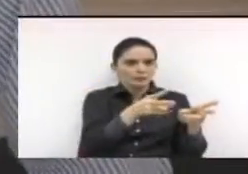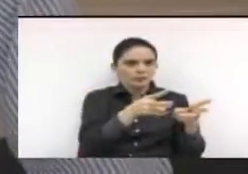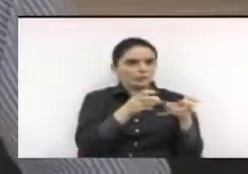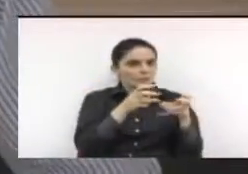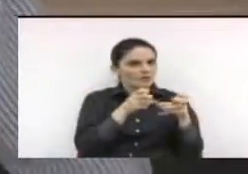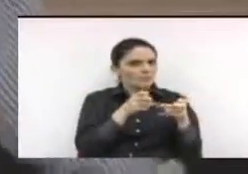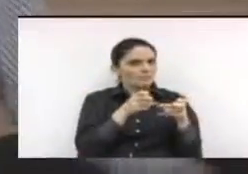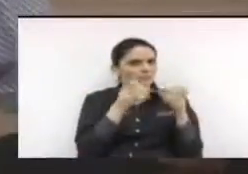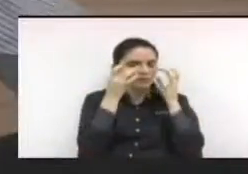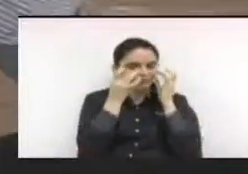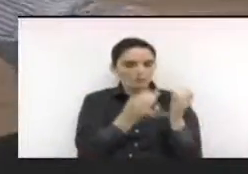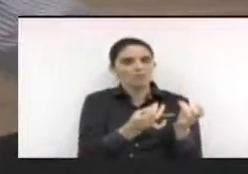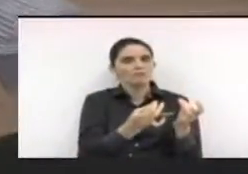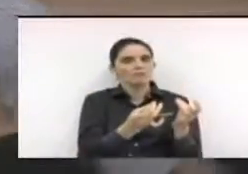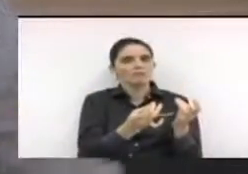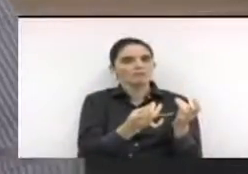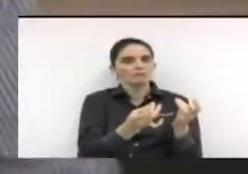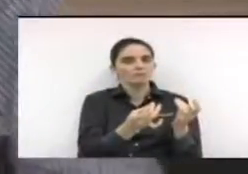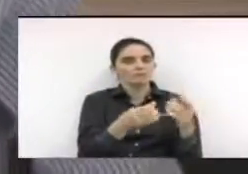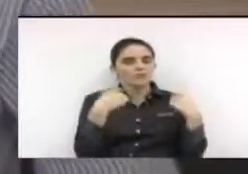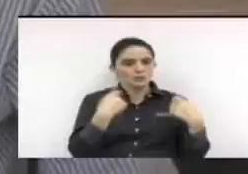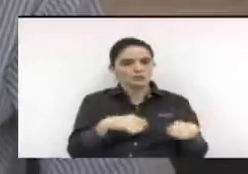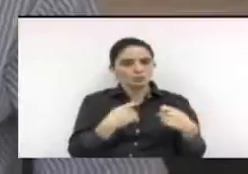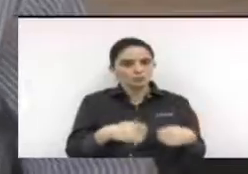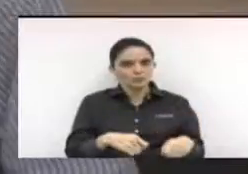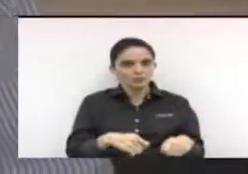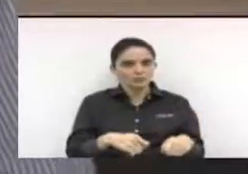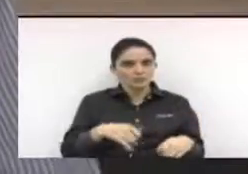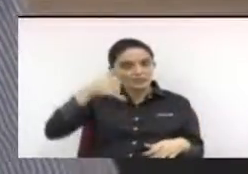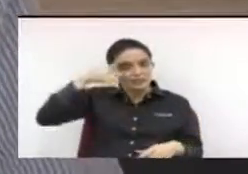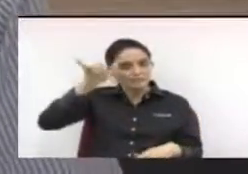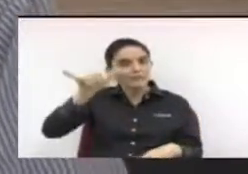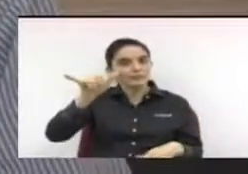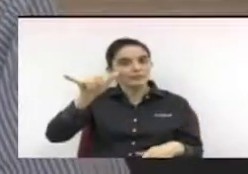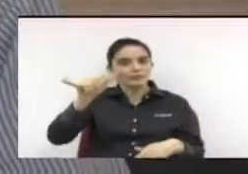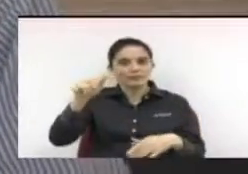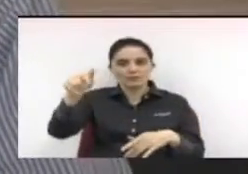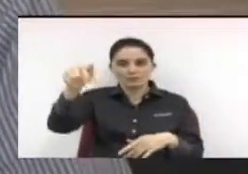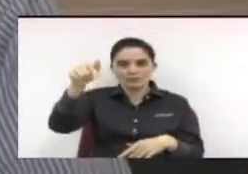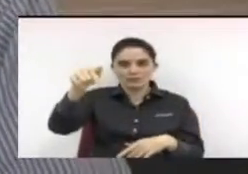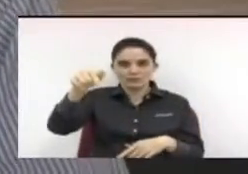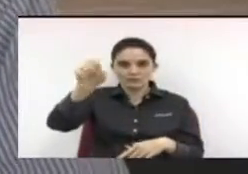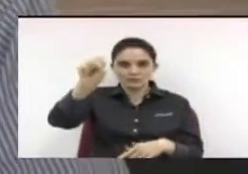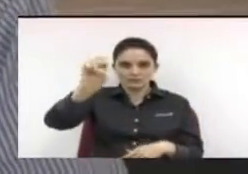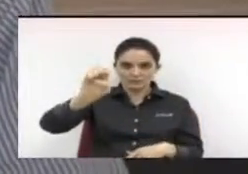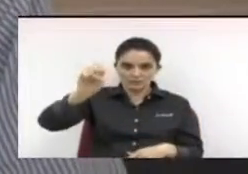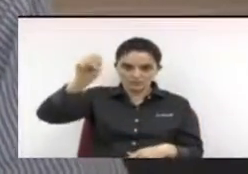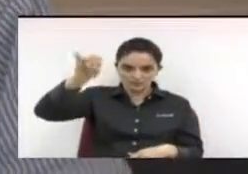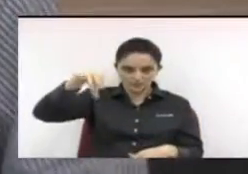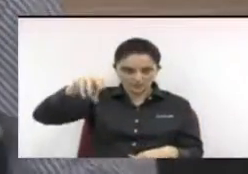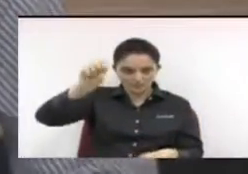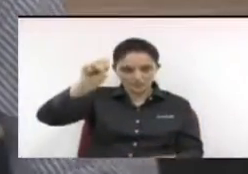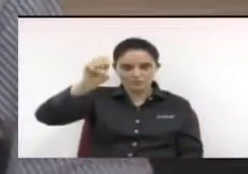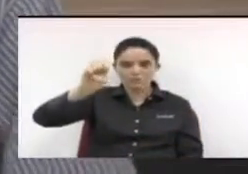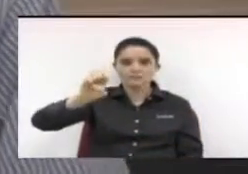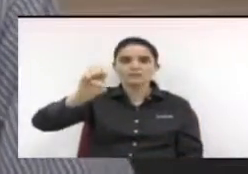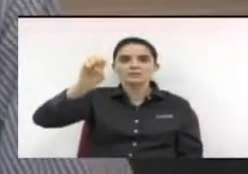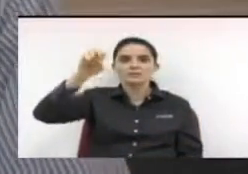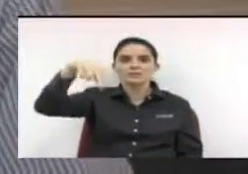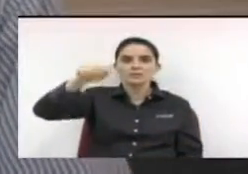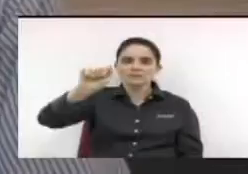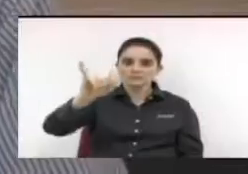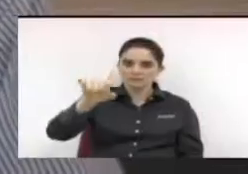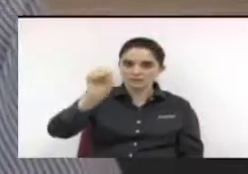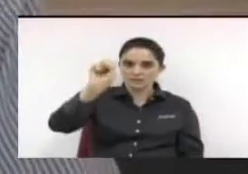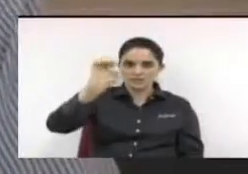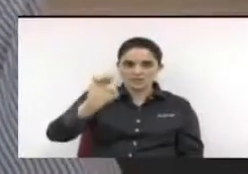evitemos que isso aconteça. Tomara que só seja boato mesmo, tomara, tomara, mas, temos